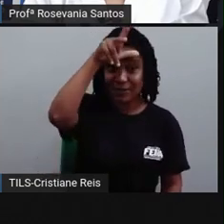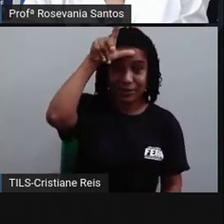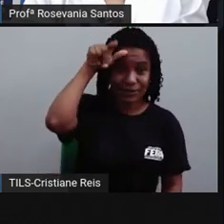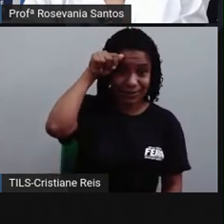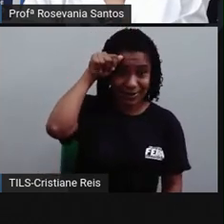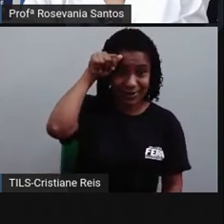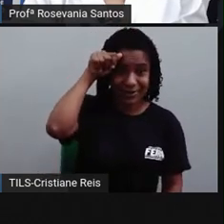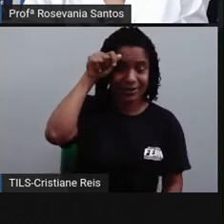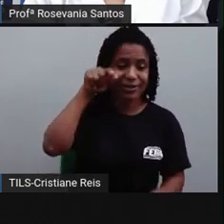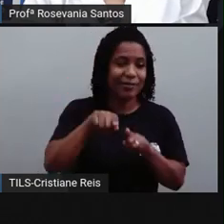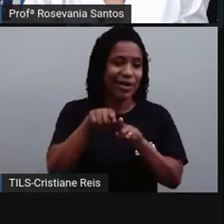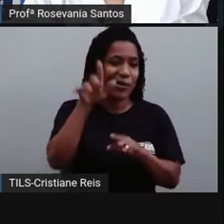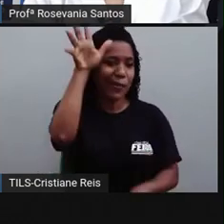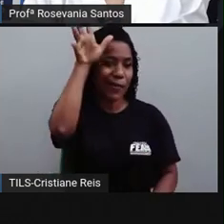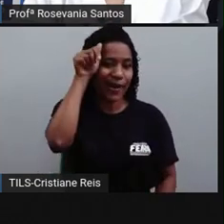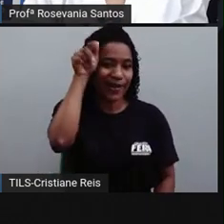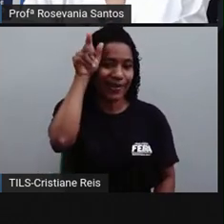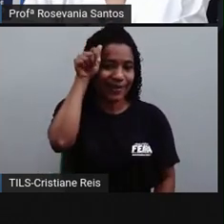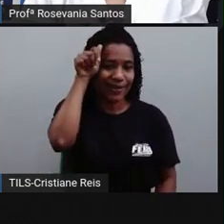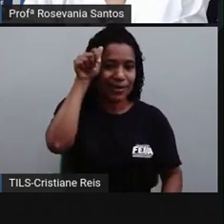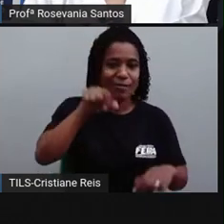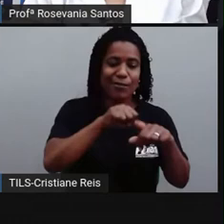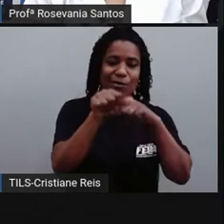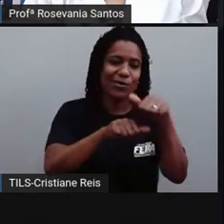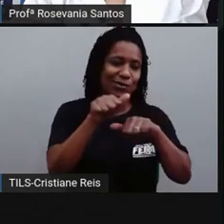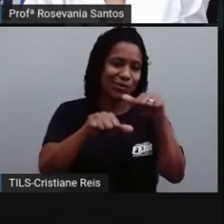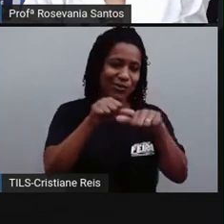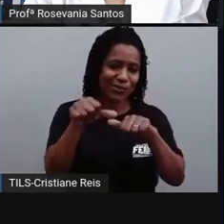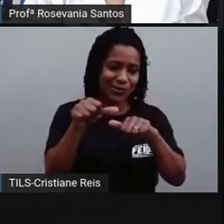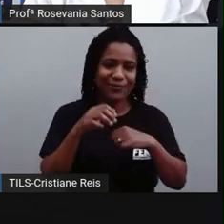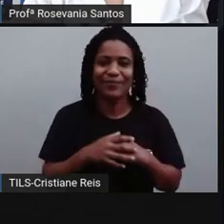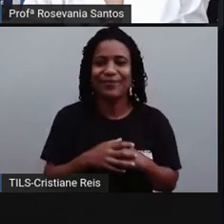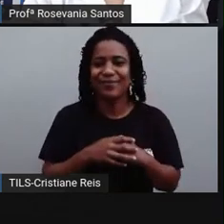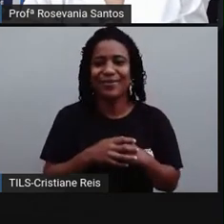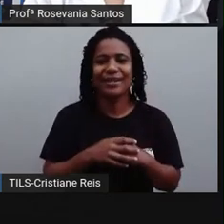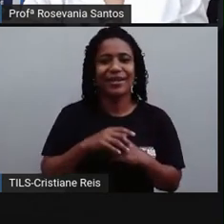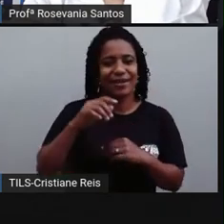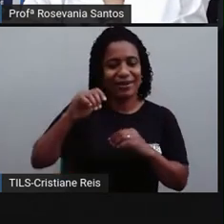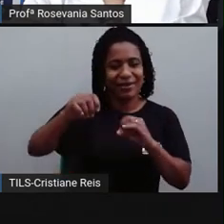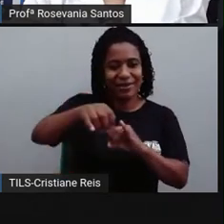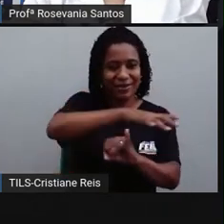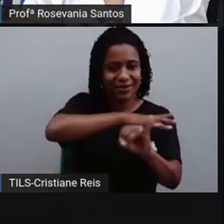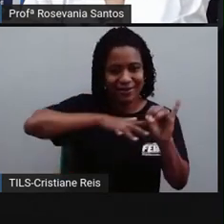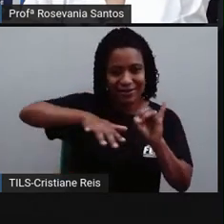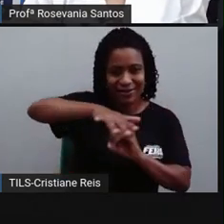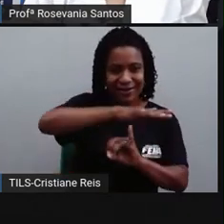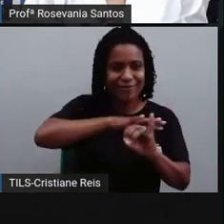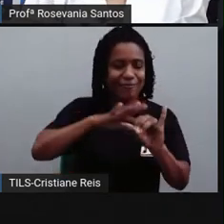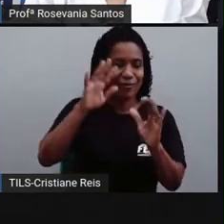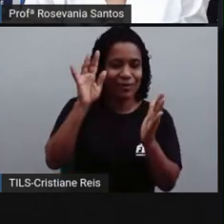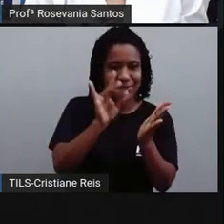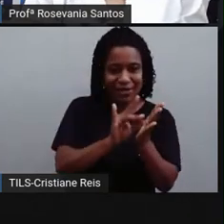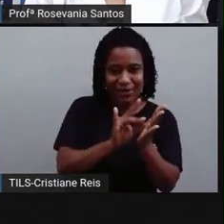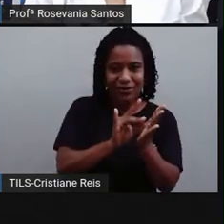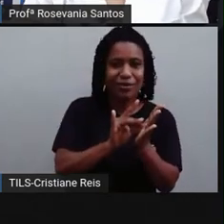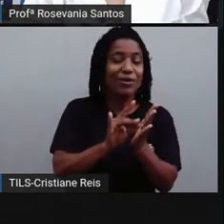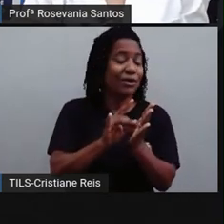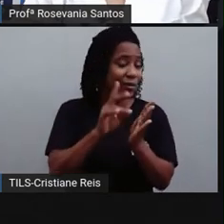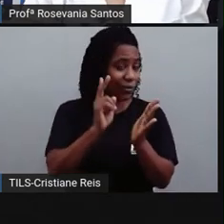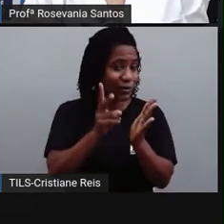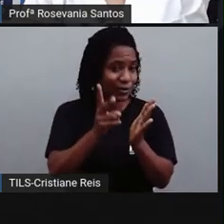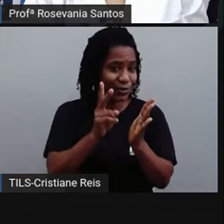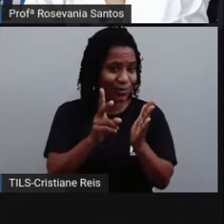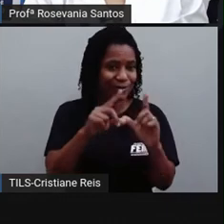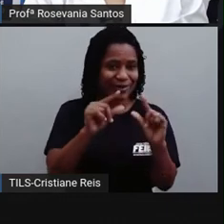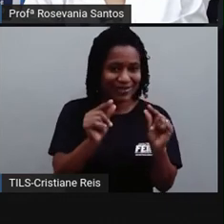deixou de existir. Está vendo? Ficamos aqui com o fuso horário das ilhas, o fuso horário oficial, que ainda continua aqui, essa linha verde, e